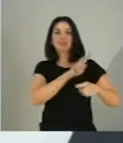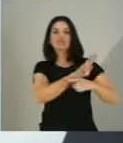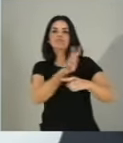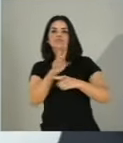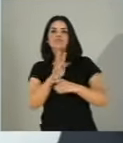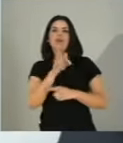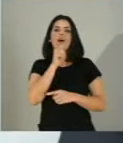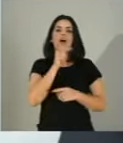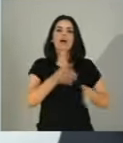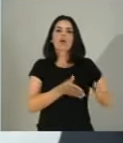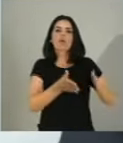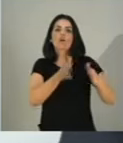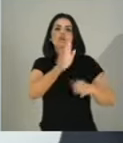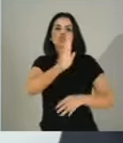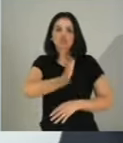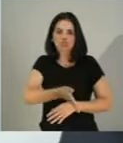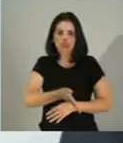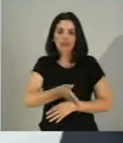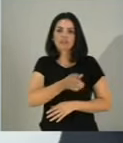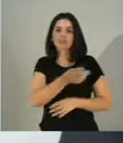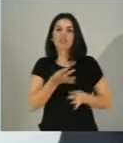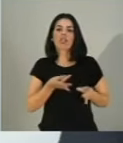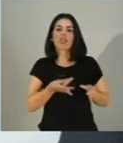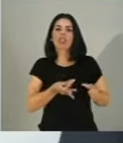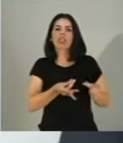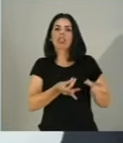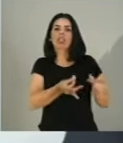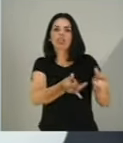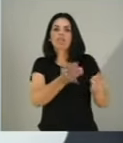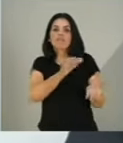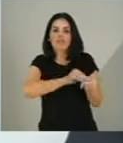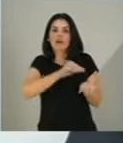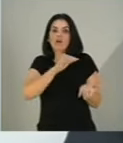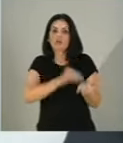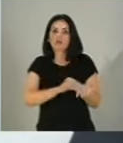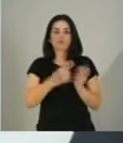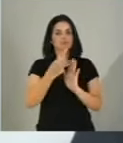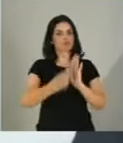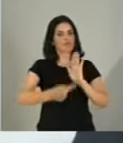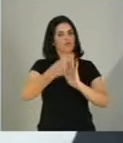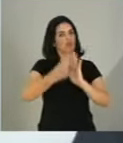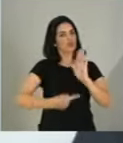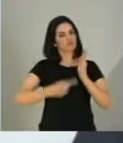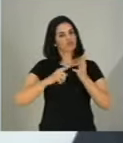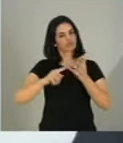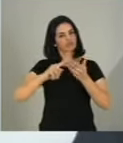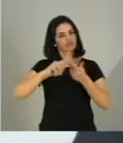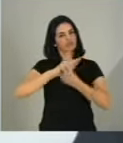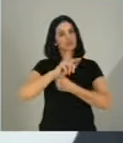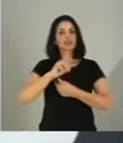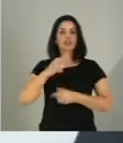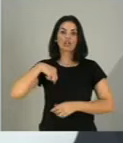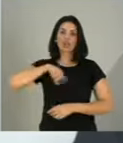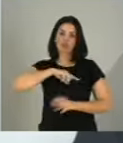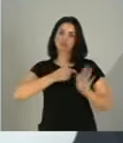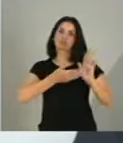que já se mostram escassos. Esses vetos, que dependem de nós, serão